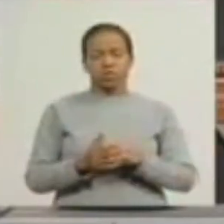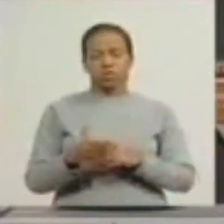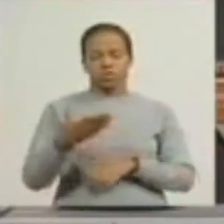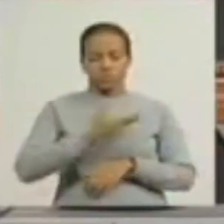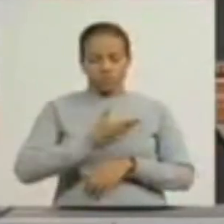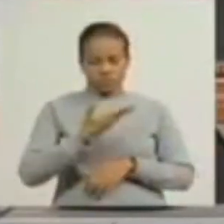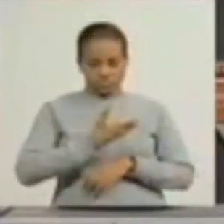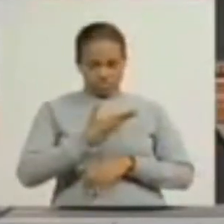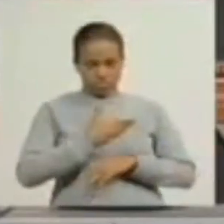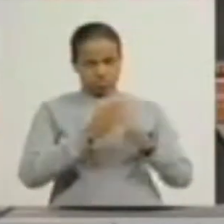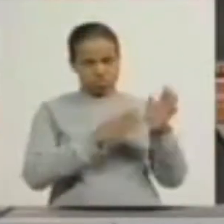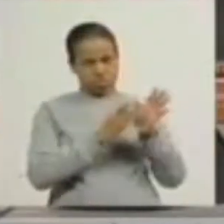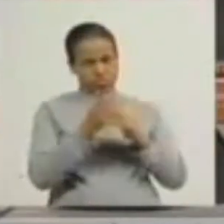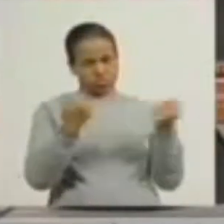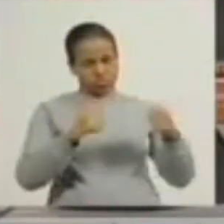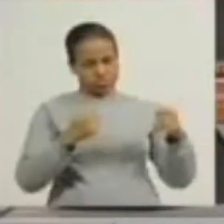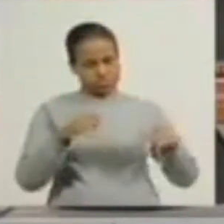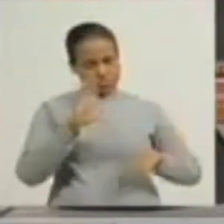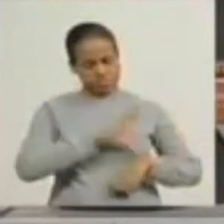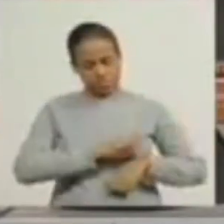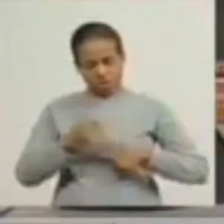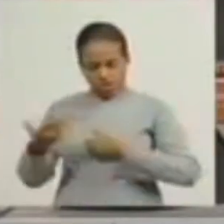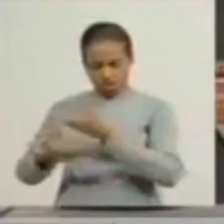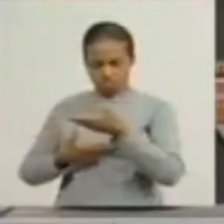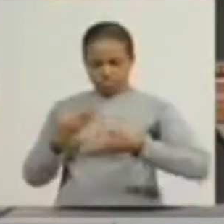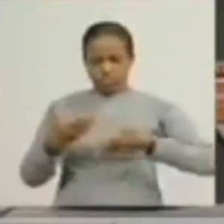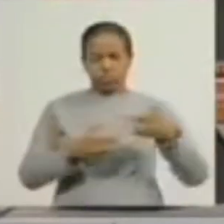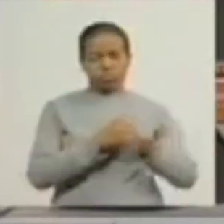forma prática o que ele nos ensinou inscreva e para ele ontem olhe inscreva se e